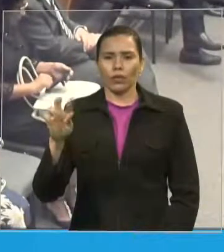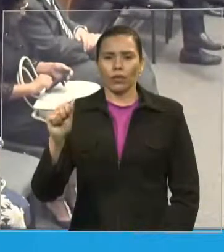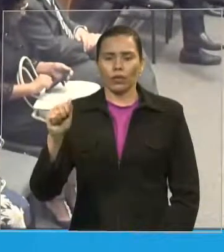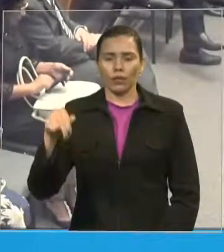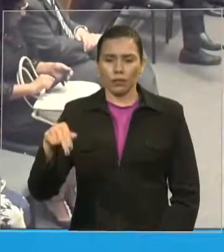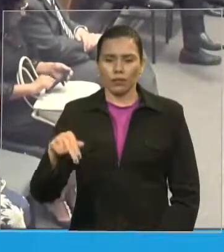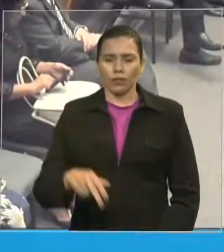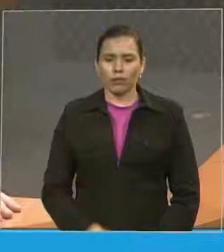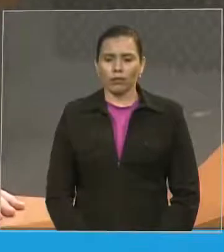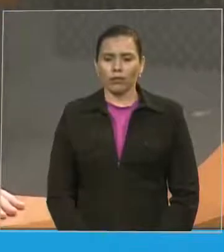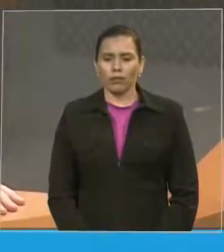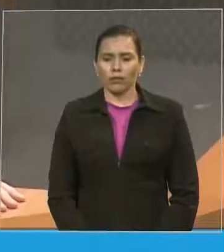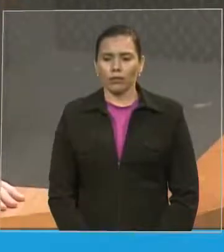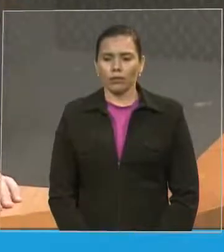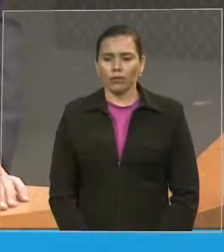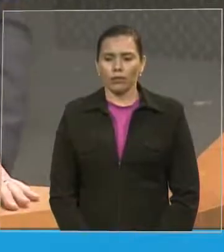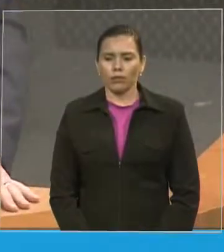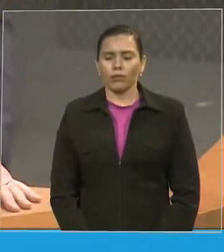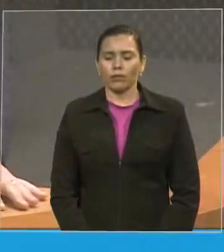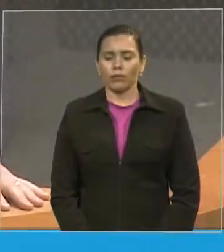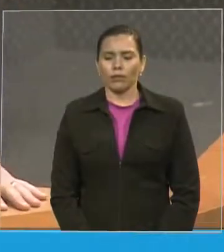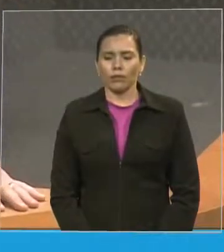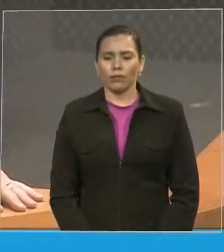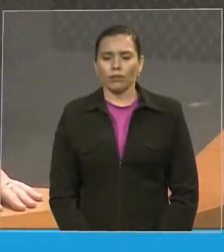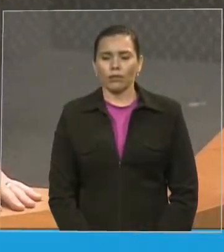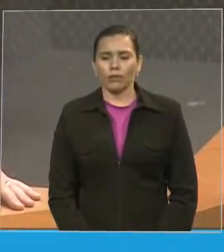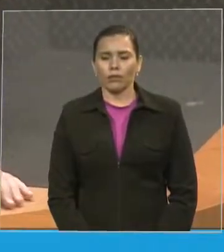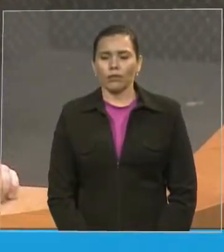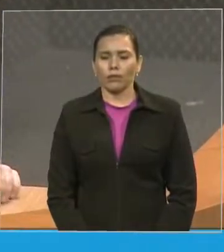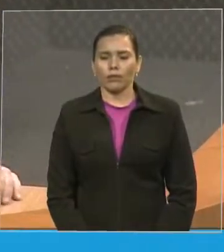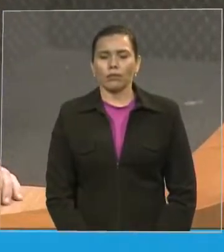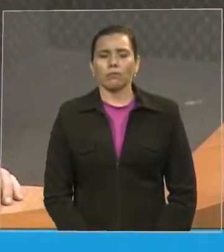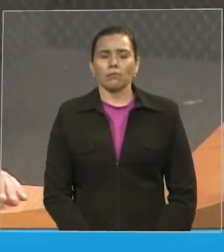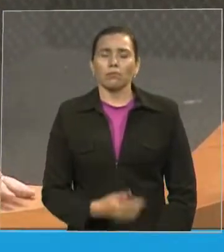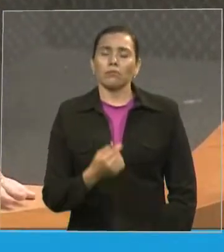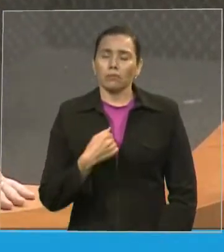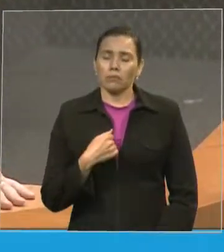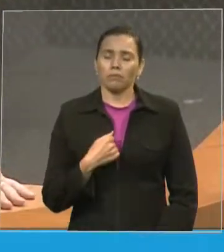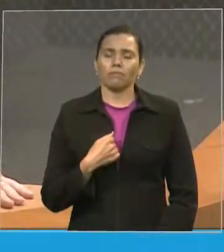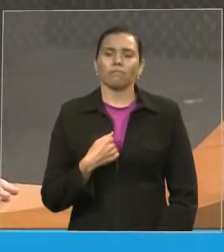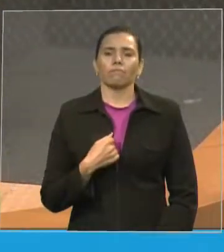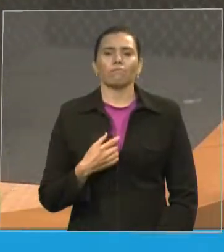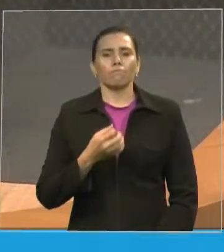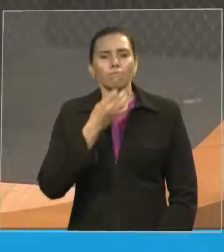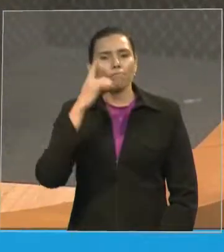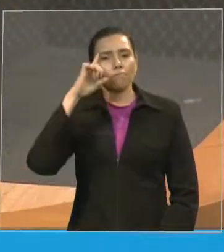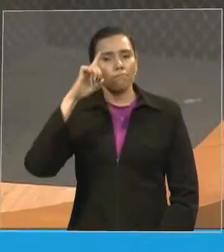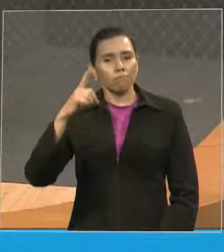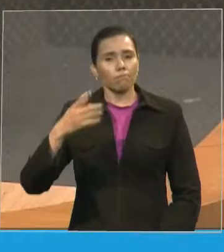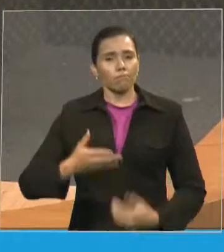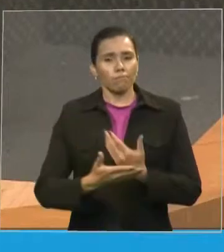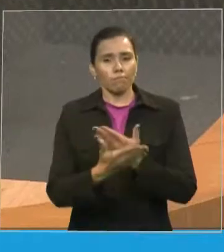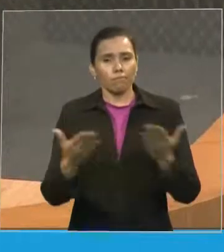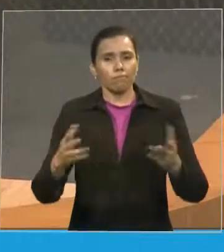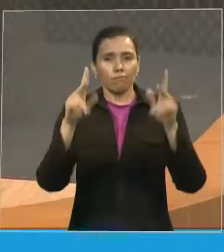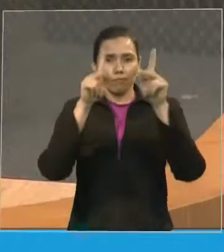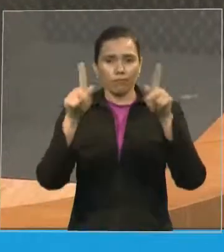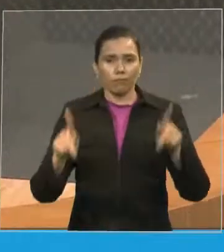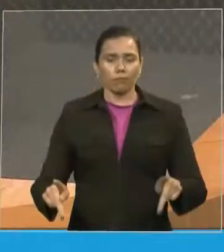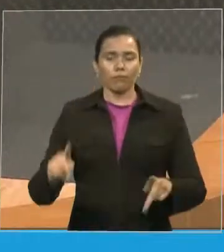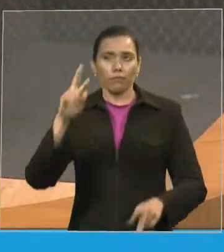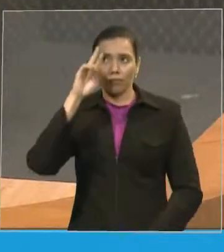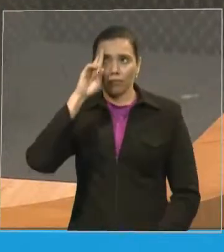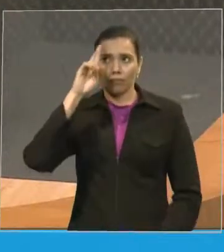Eu quero cumprimentar a todos com um bom dia na paz do Senhor Jesus Cristo. E